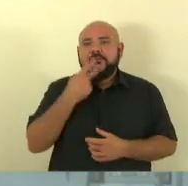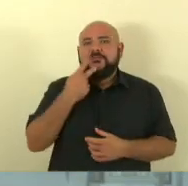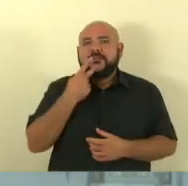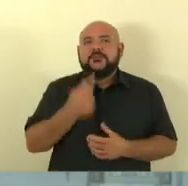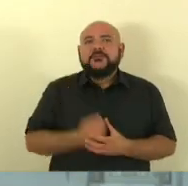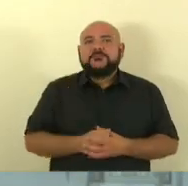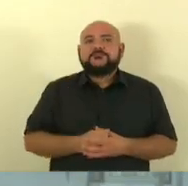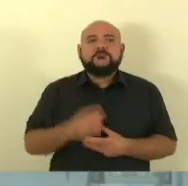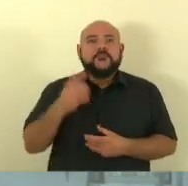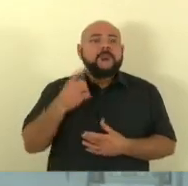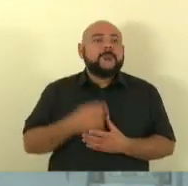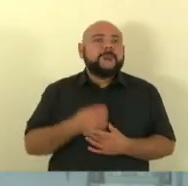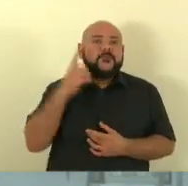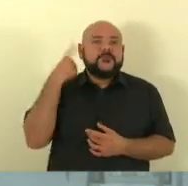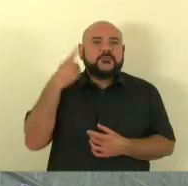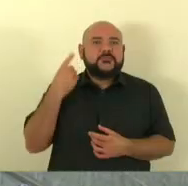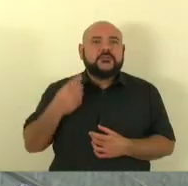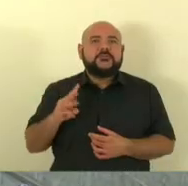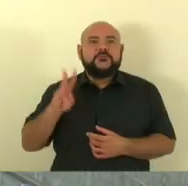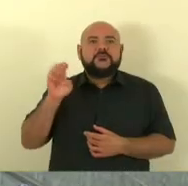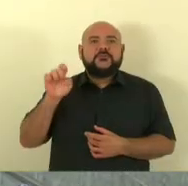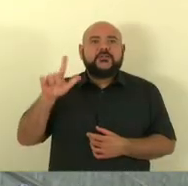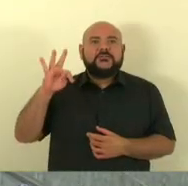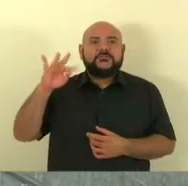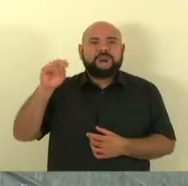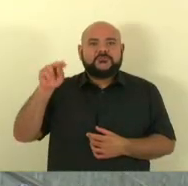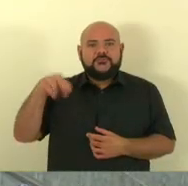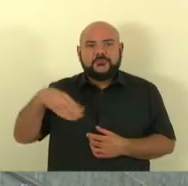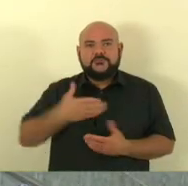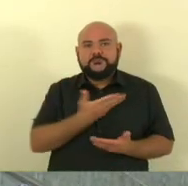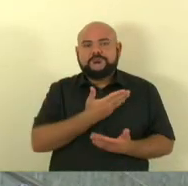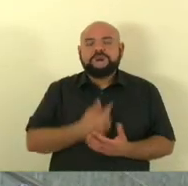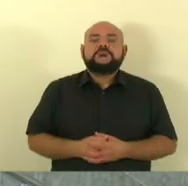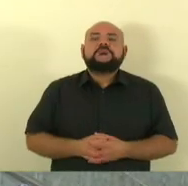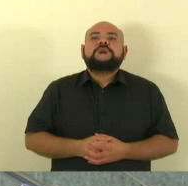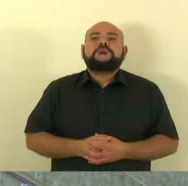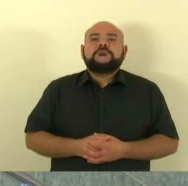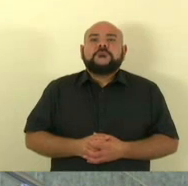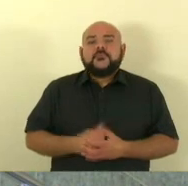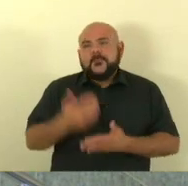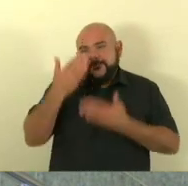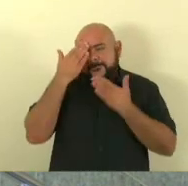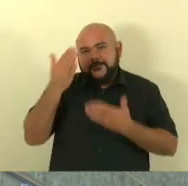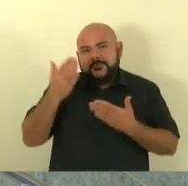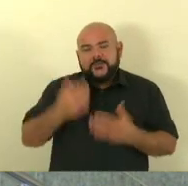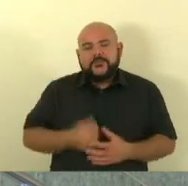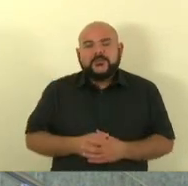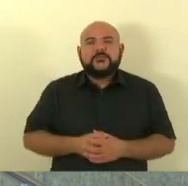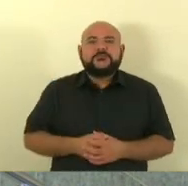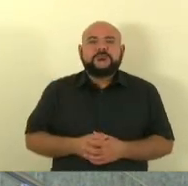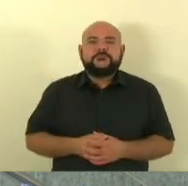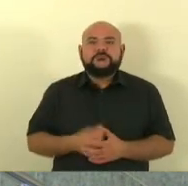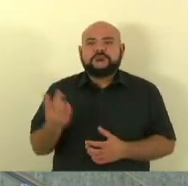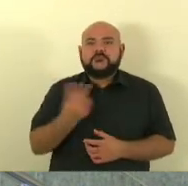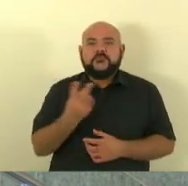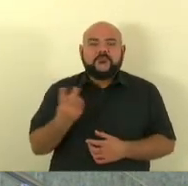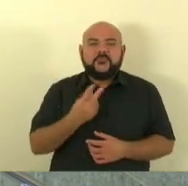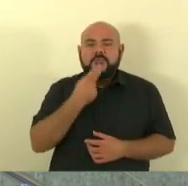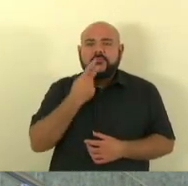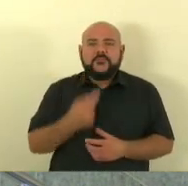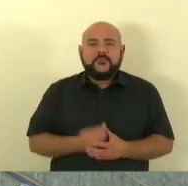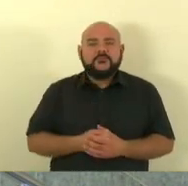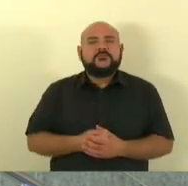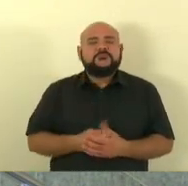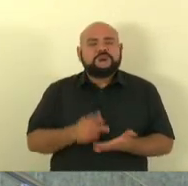deputado coronel Welton obrigado presidente obrigado deputado coronel Welton obrigado deputado capitão Susson realmente